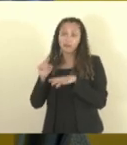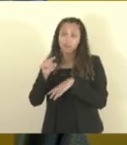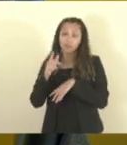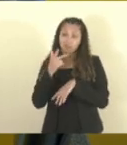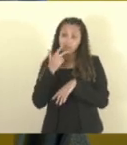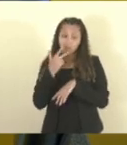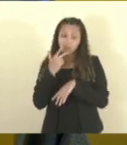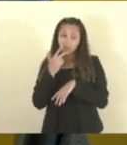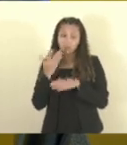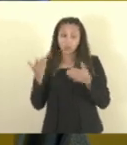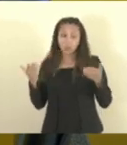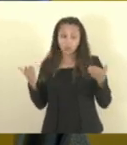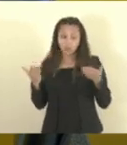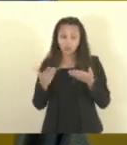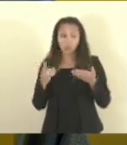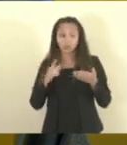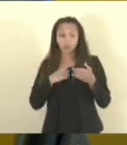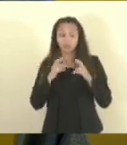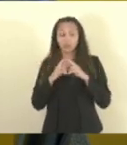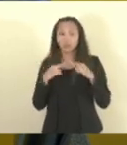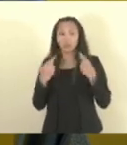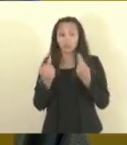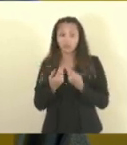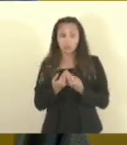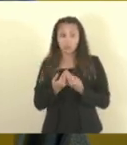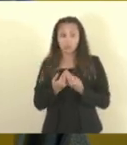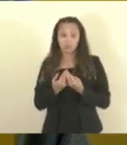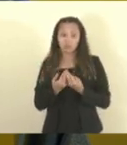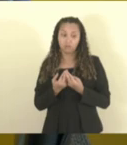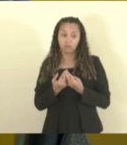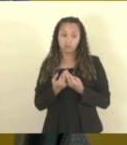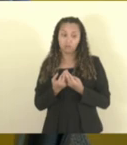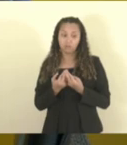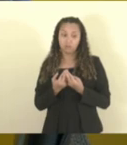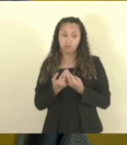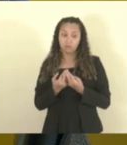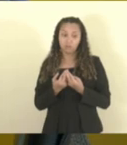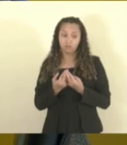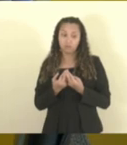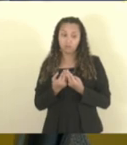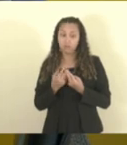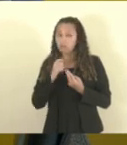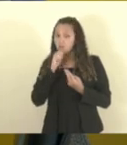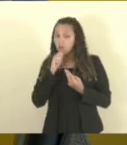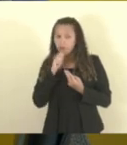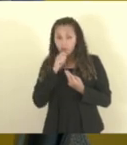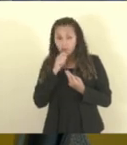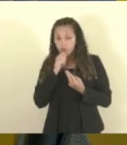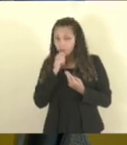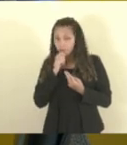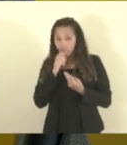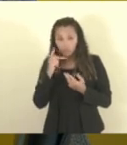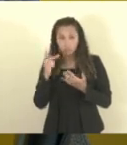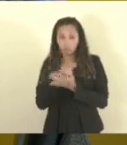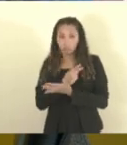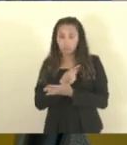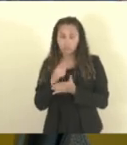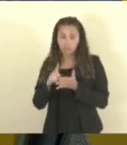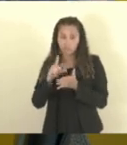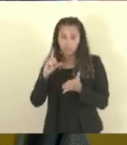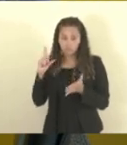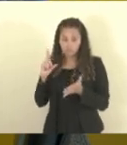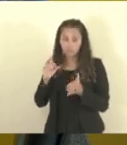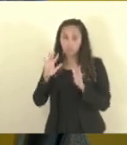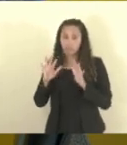falando, que houve hoje uma reunião e que essa reunião não tinha sido realizada antes, mas com os